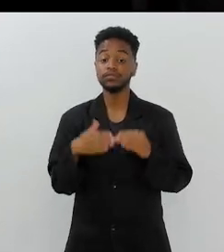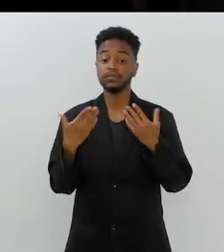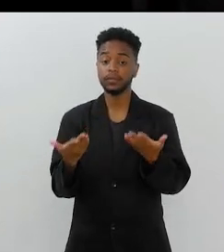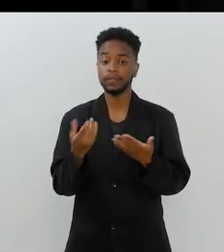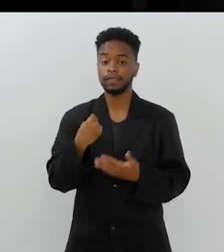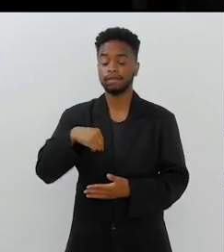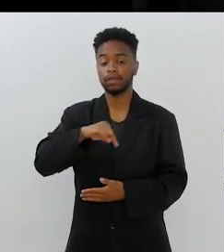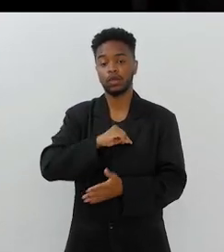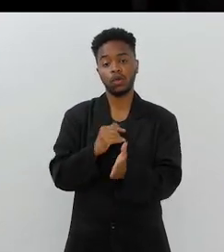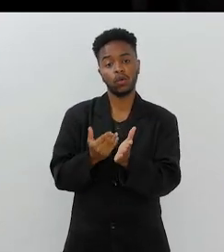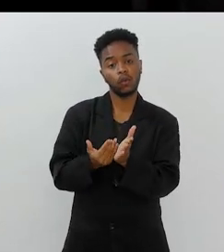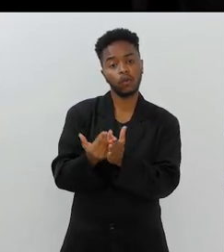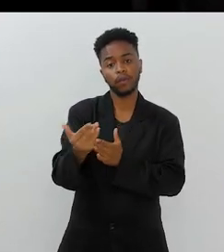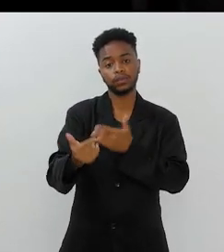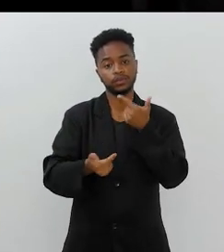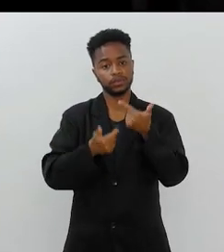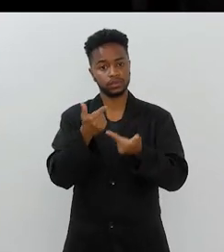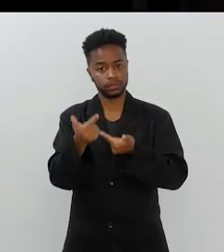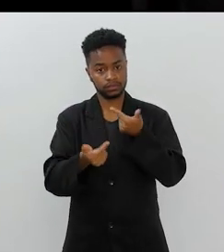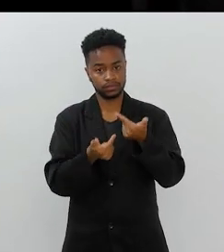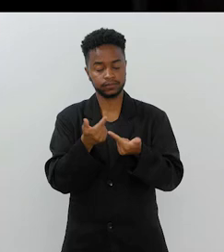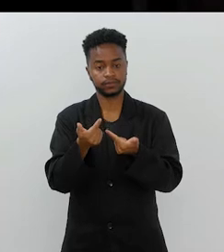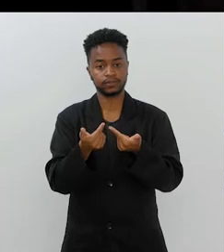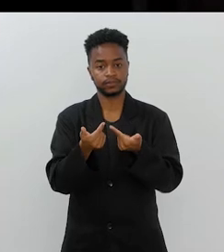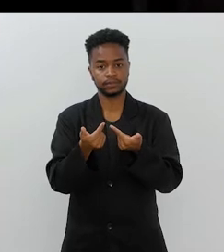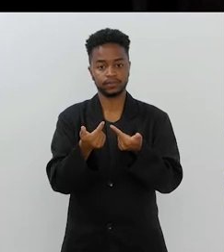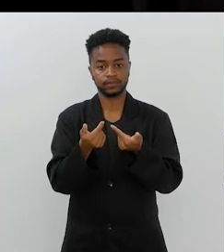Então, a gente inicia esse trabalho,